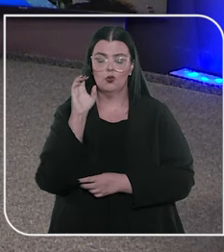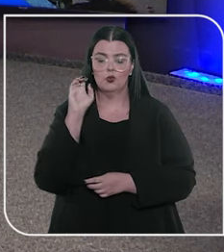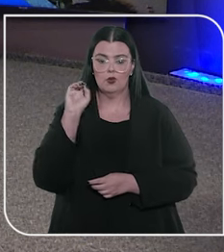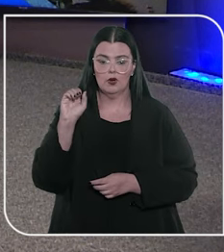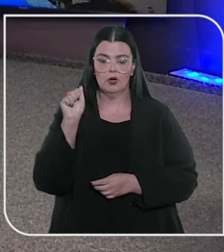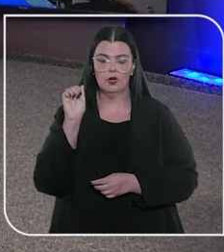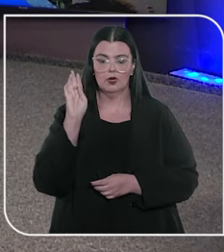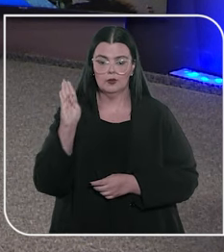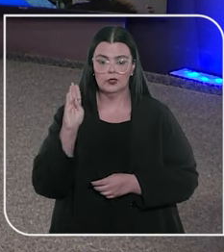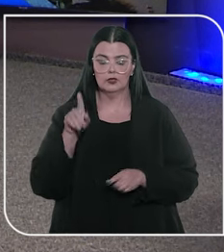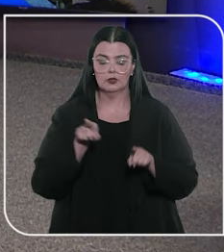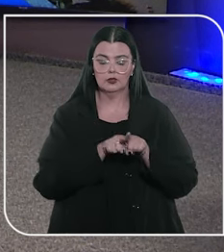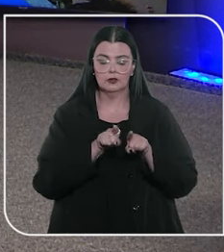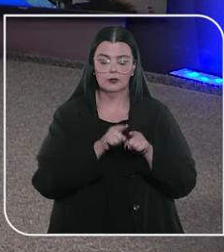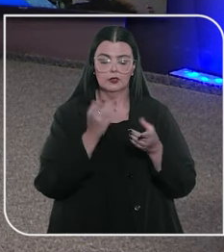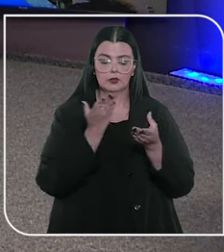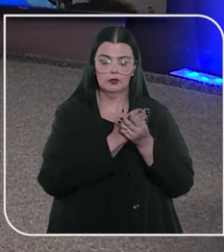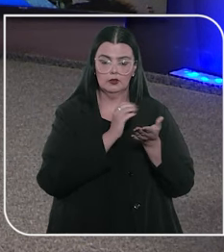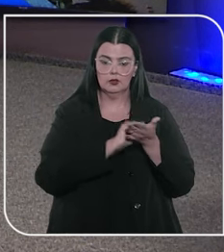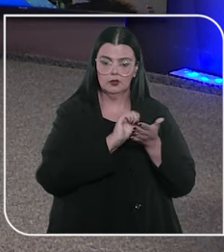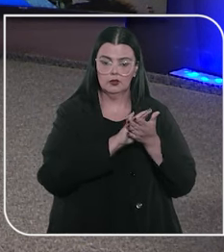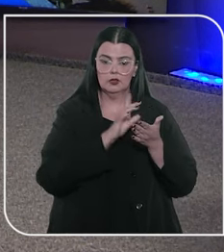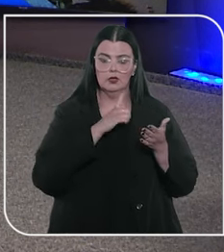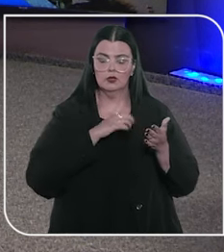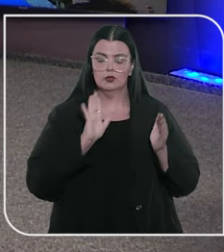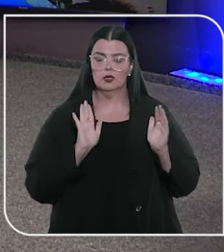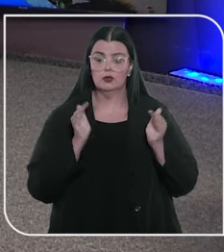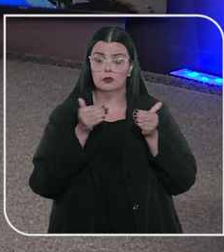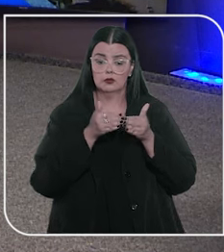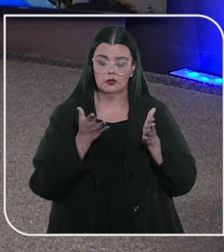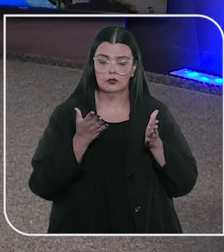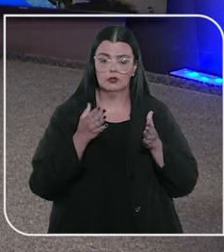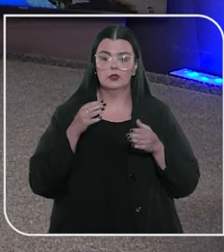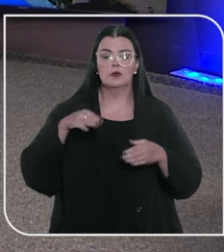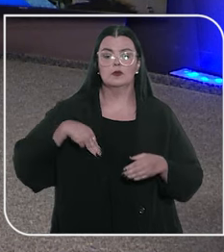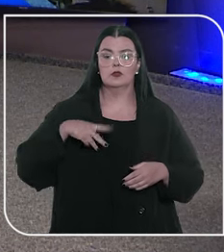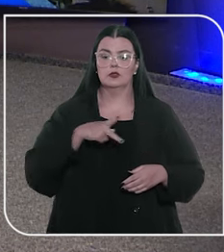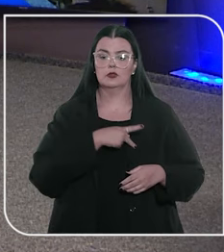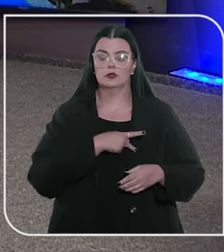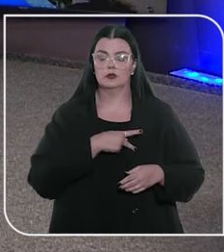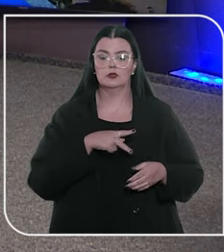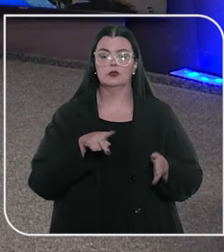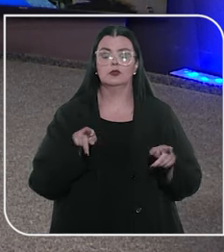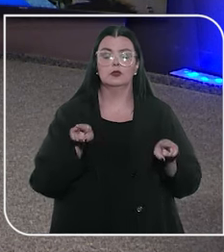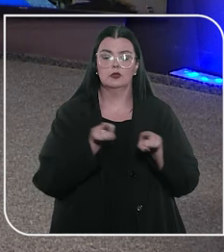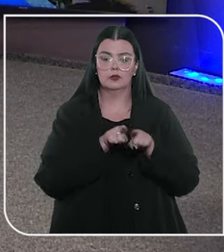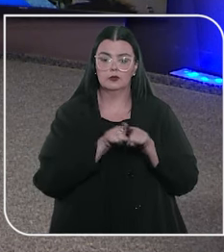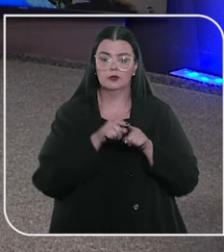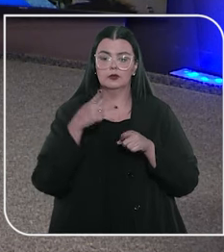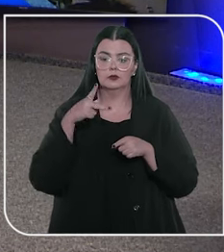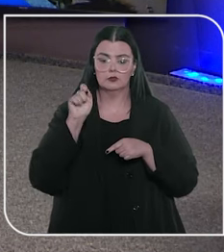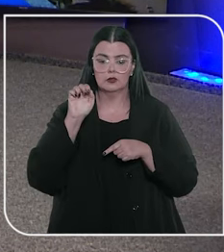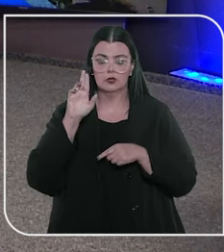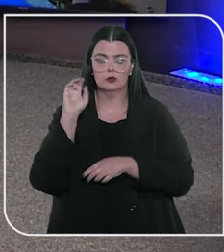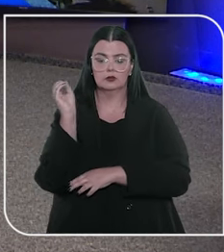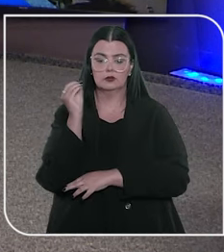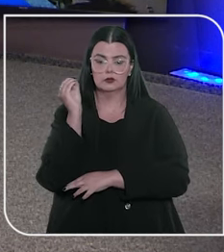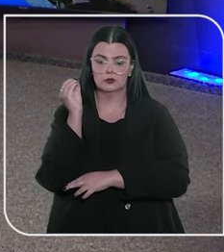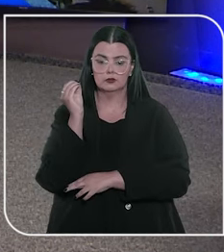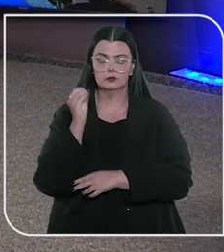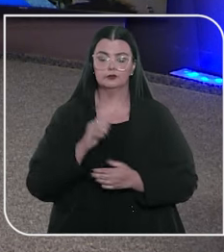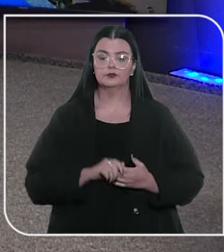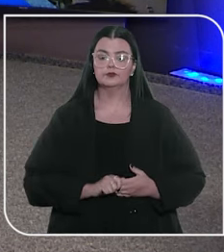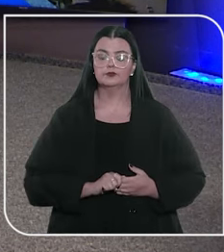e também processos em que houver atuação do Ministério Público e da Defensoria Pública do Rio Grande do Sul.